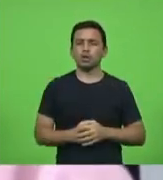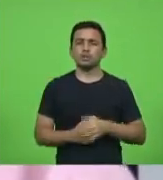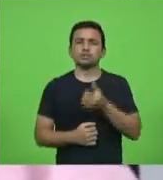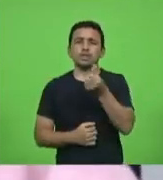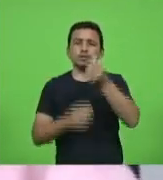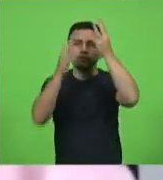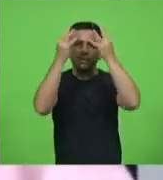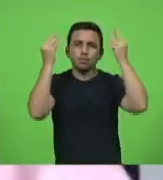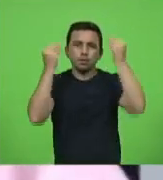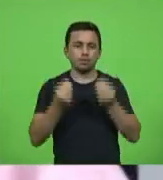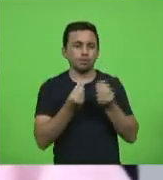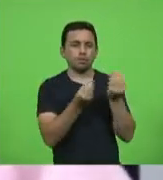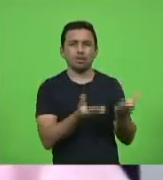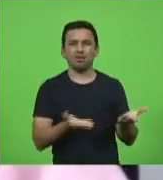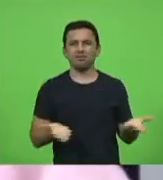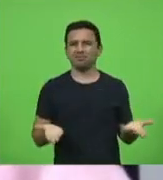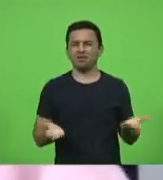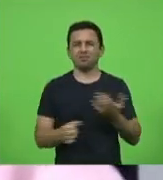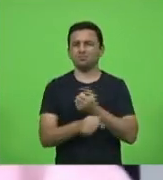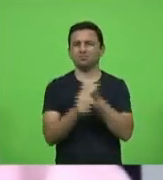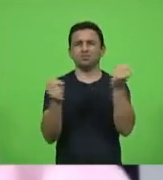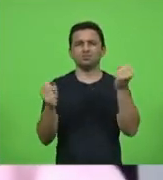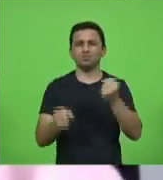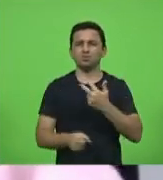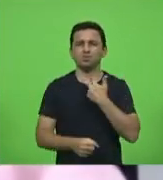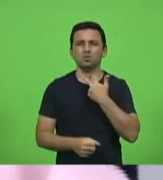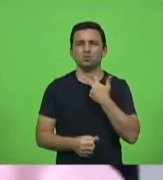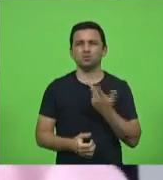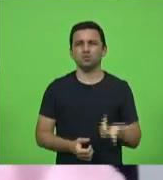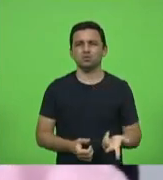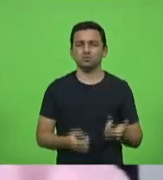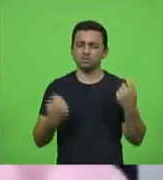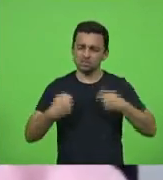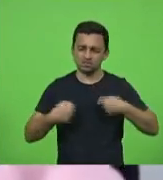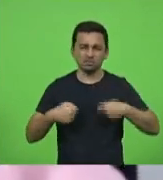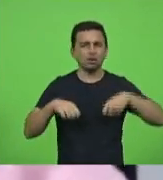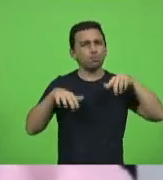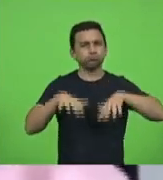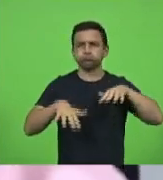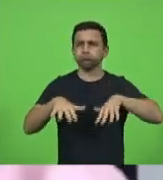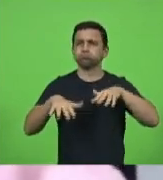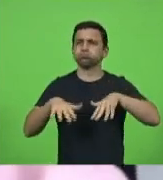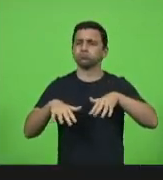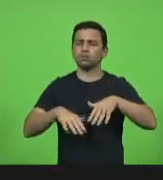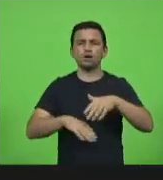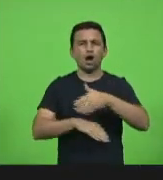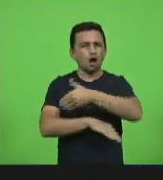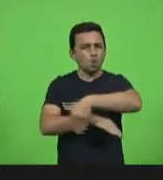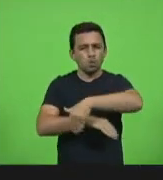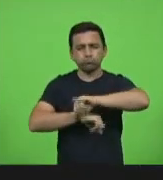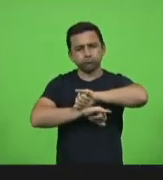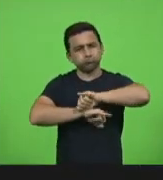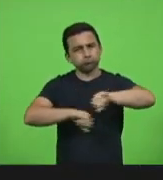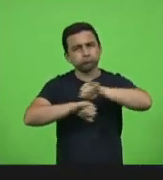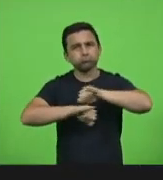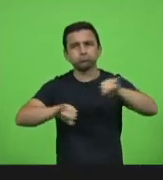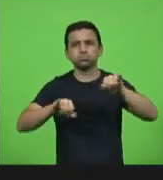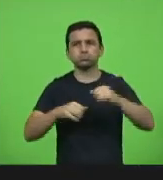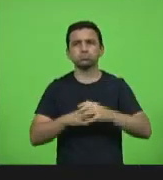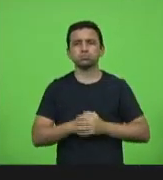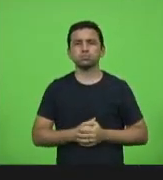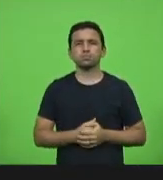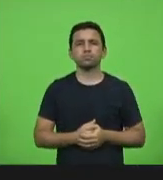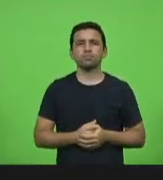Olha, é um absurdo. Nós temos que ir para a rua, a população tem que ir para Um minuto, deputado, para concluir.